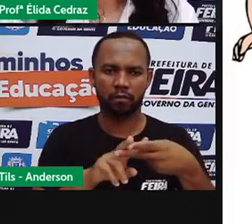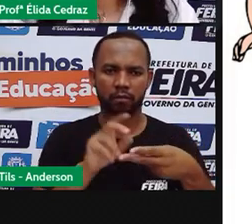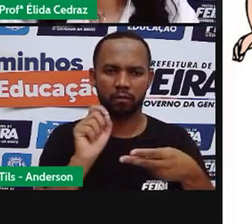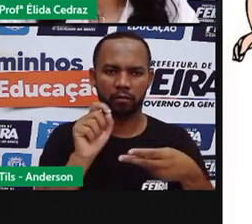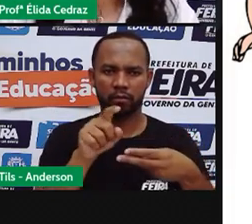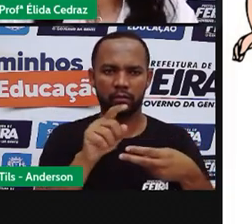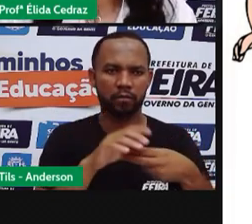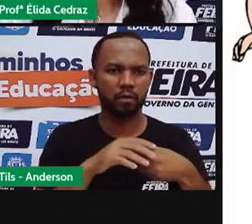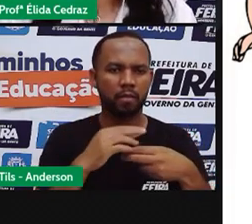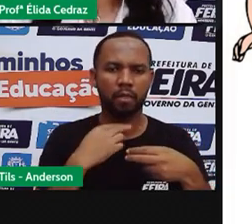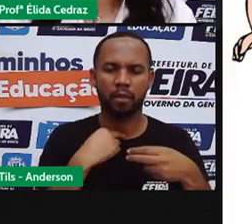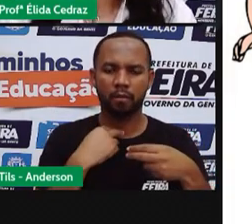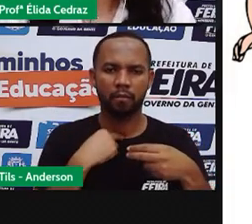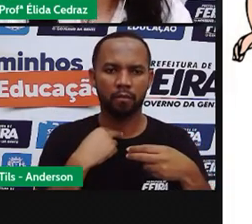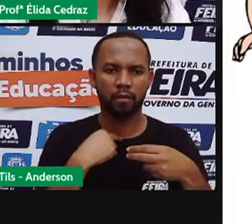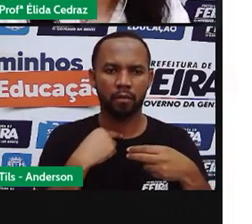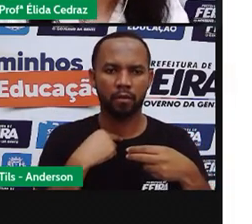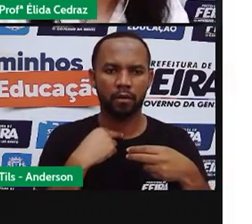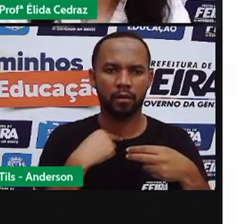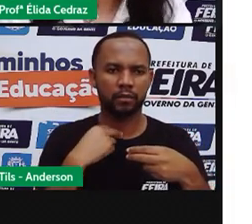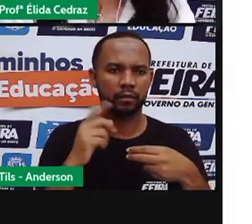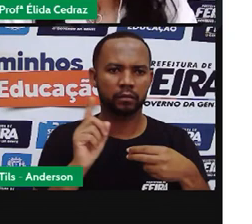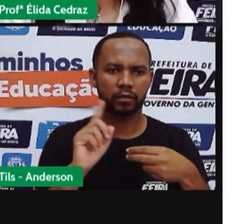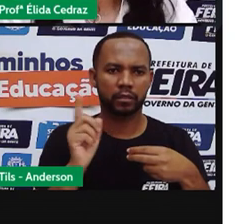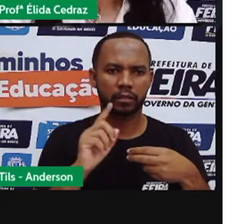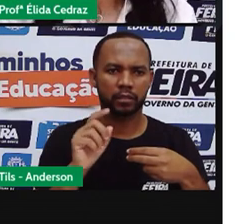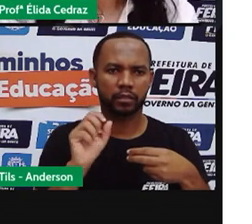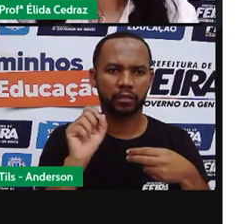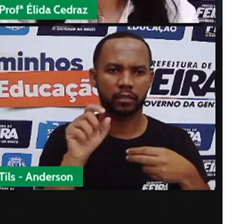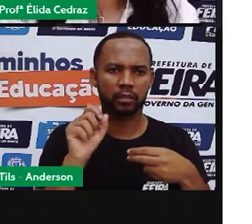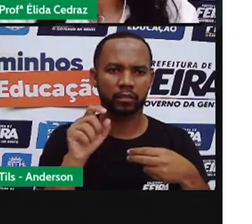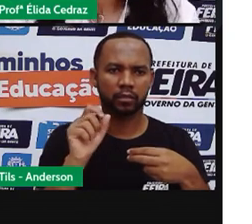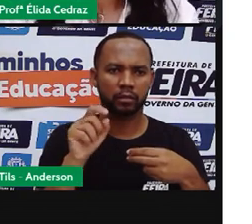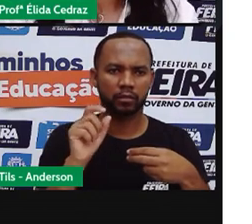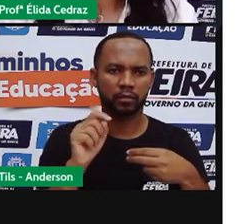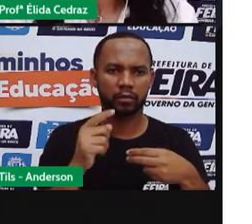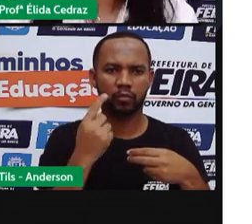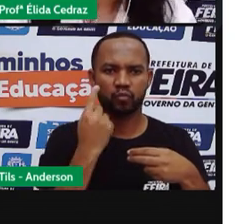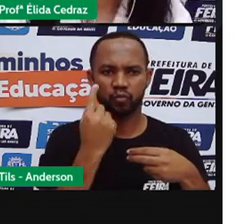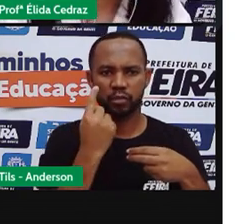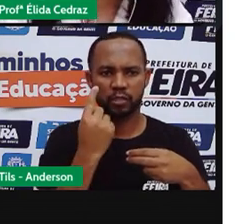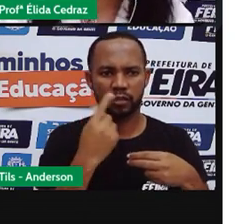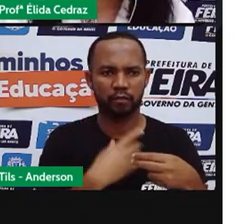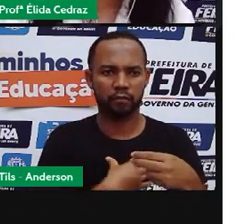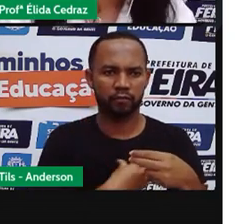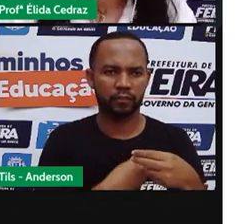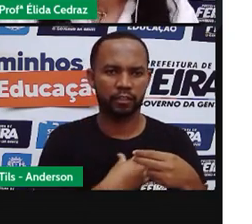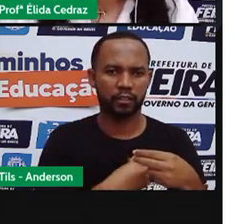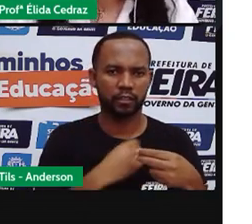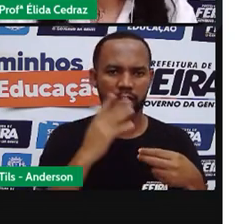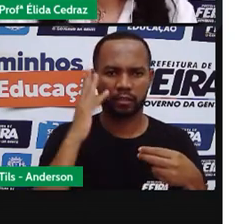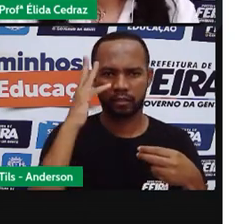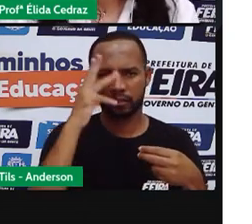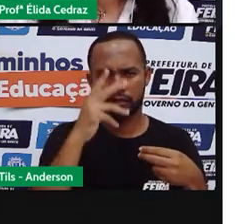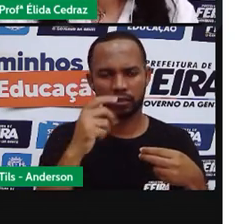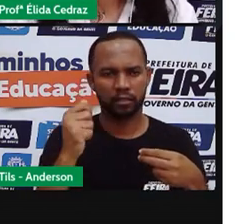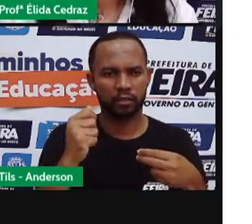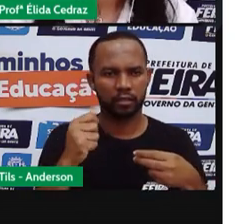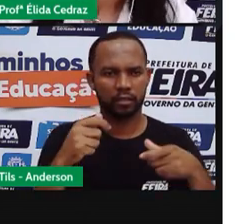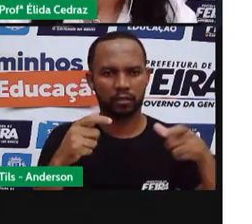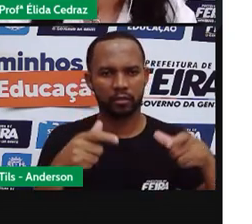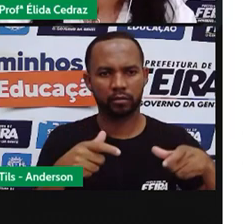justificou que não poderia ficar ali. a não ser que conseguisse se despedir de sua única filha, a Bela, que estava no